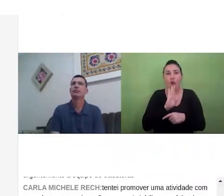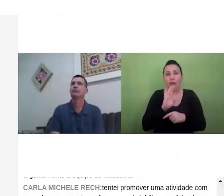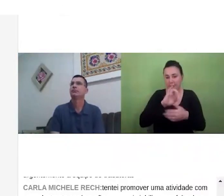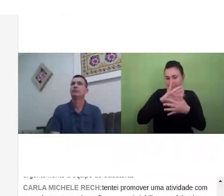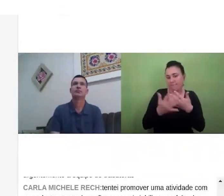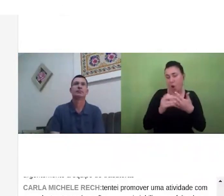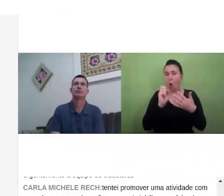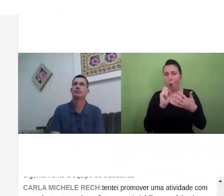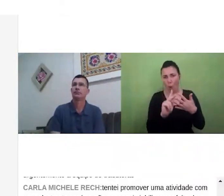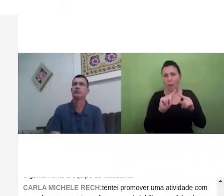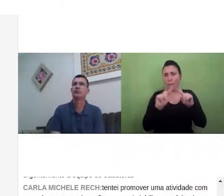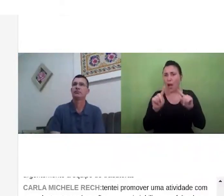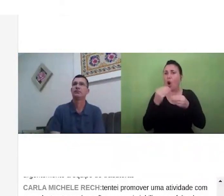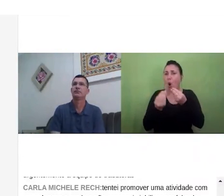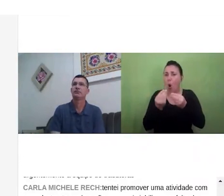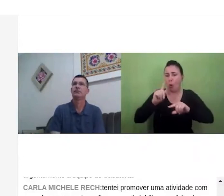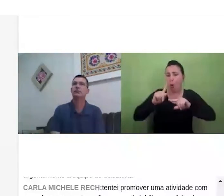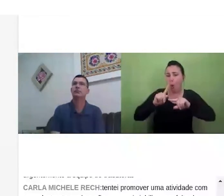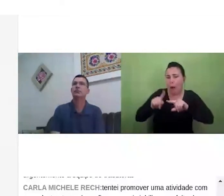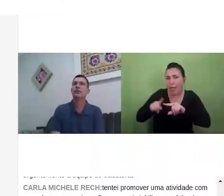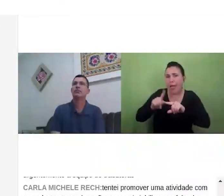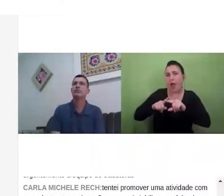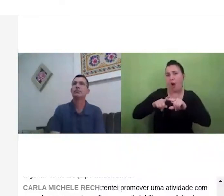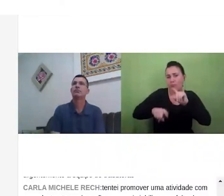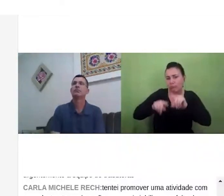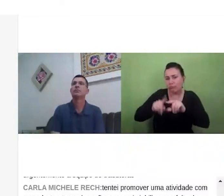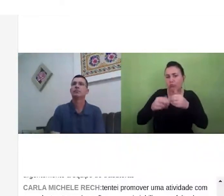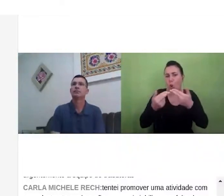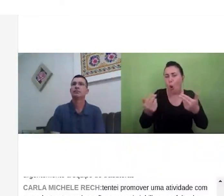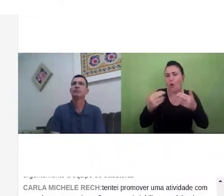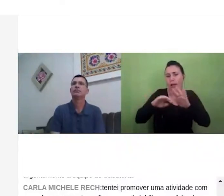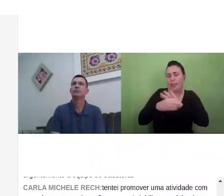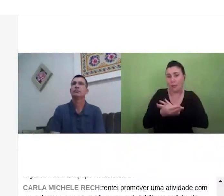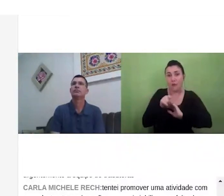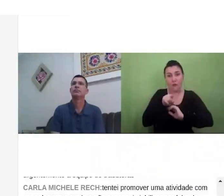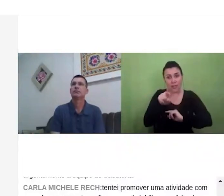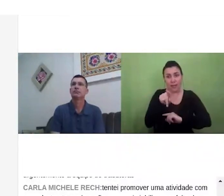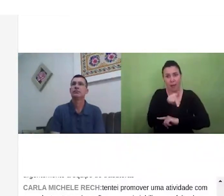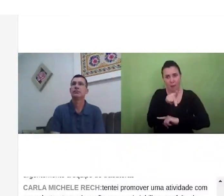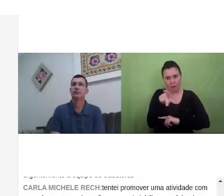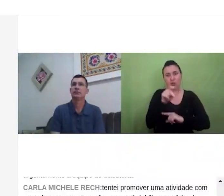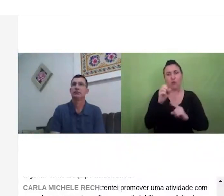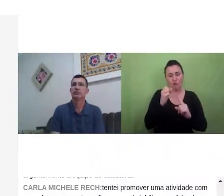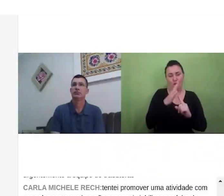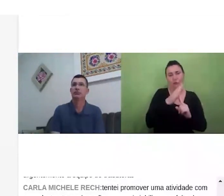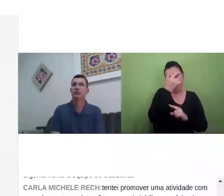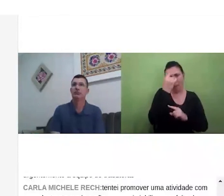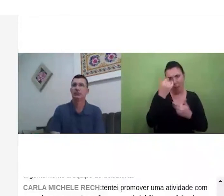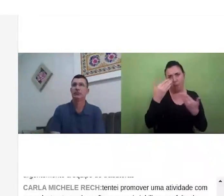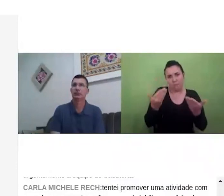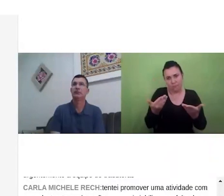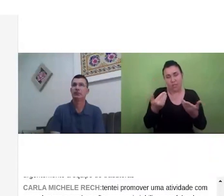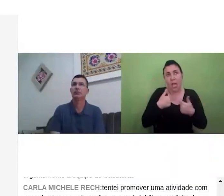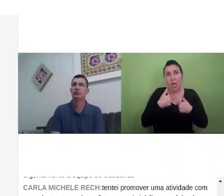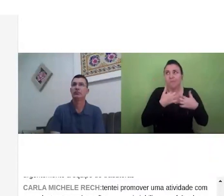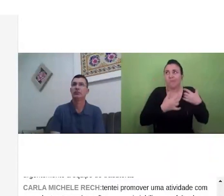então eu só tenho uma questão o senhor que é professor na universidade eu me frustrei um pouco como professora lá